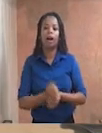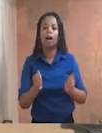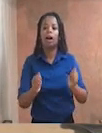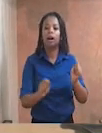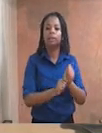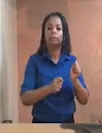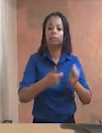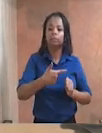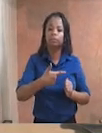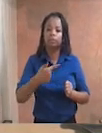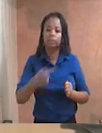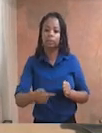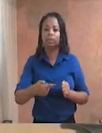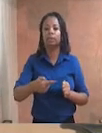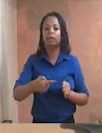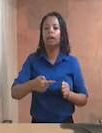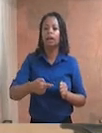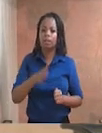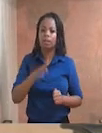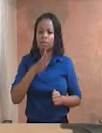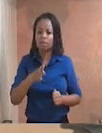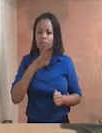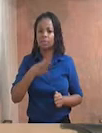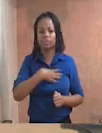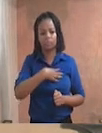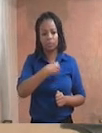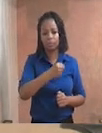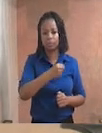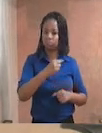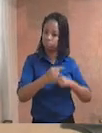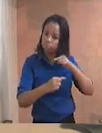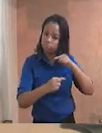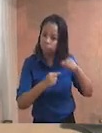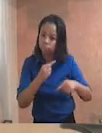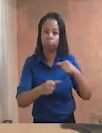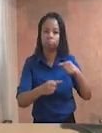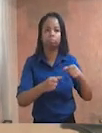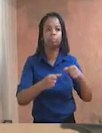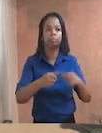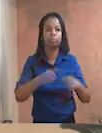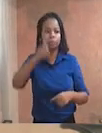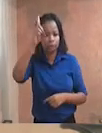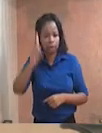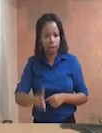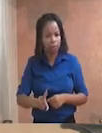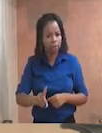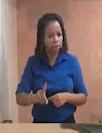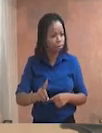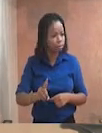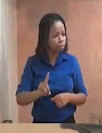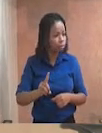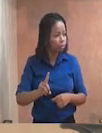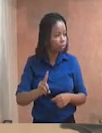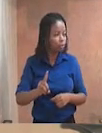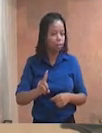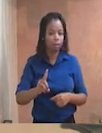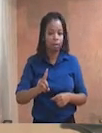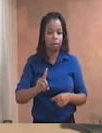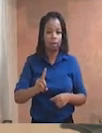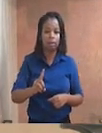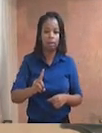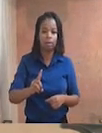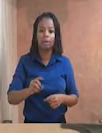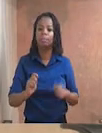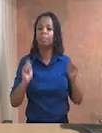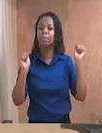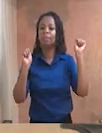estado de filiação e direito é personalíssimo, indisponível e